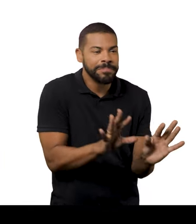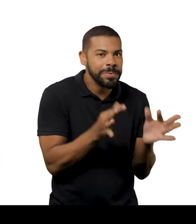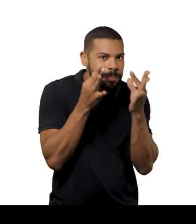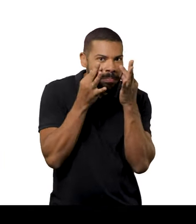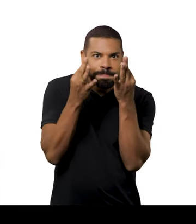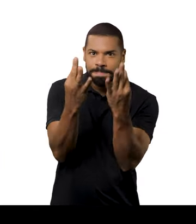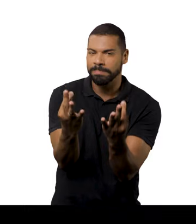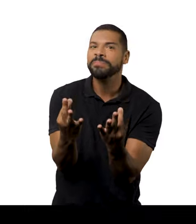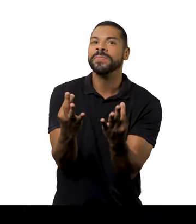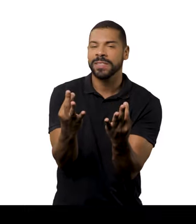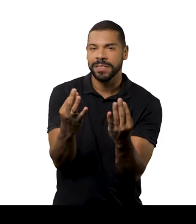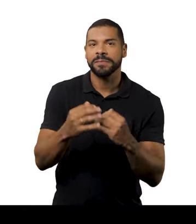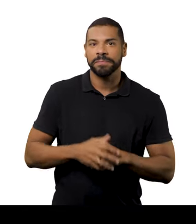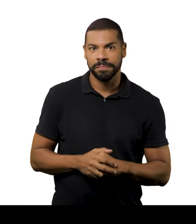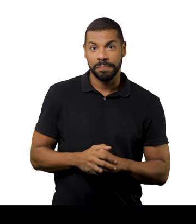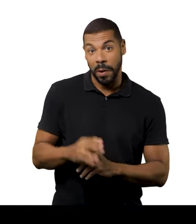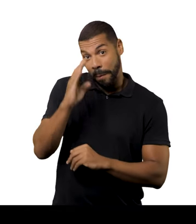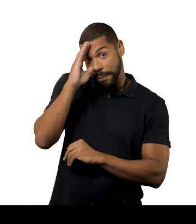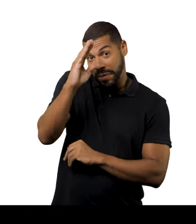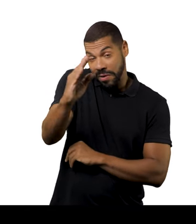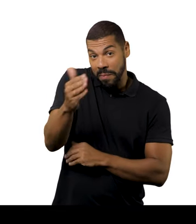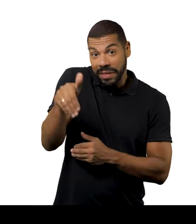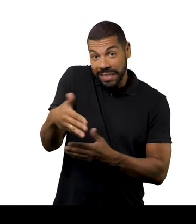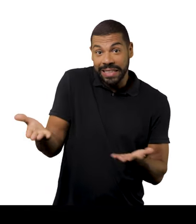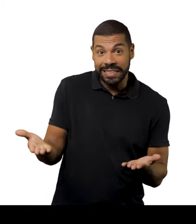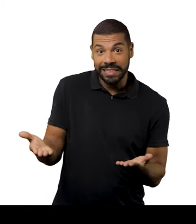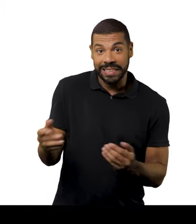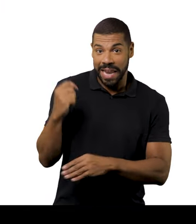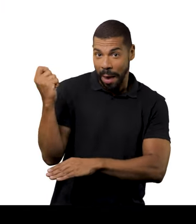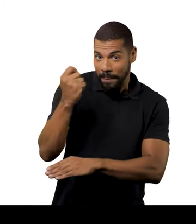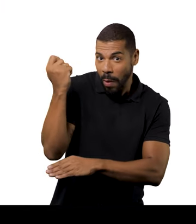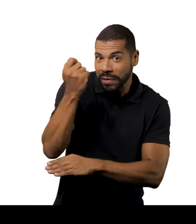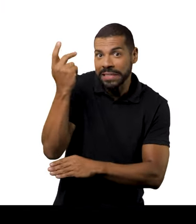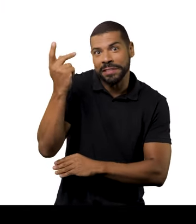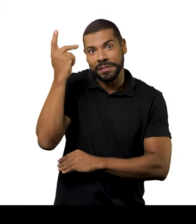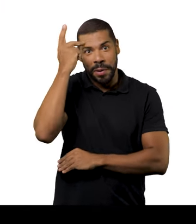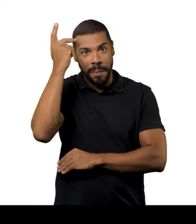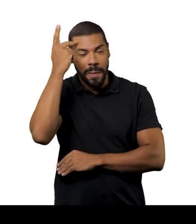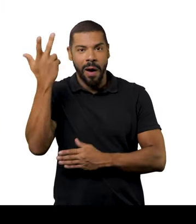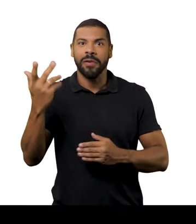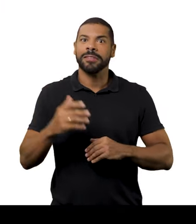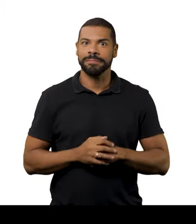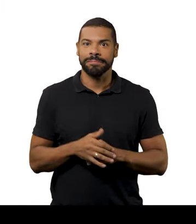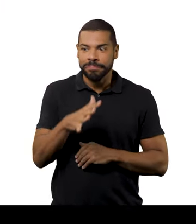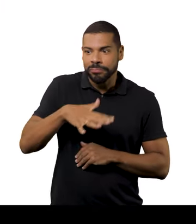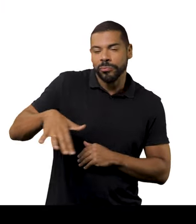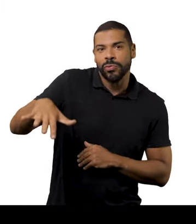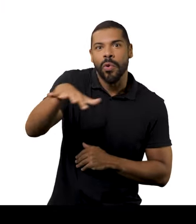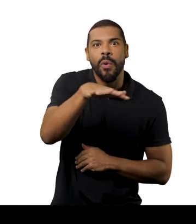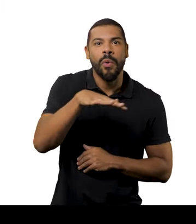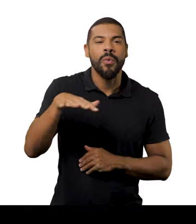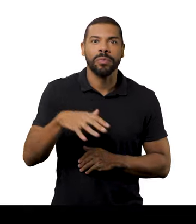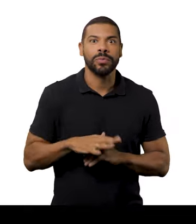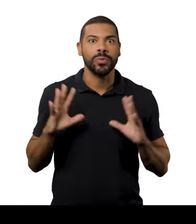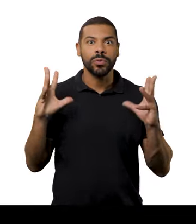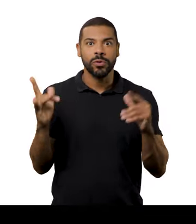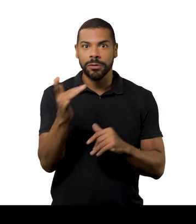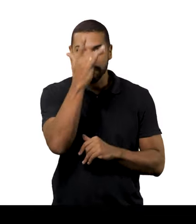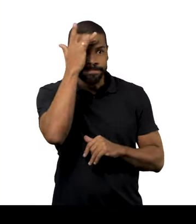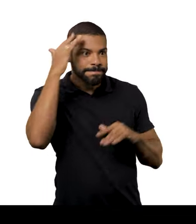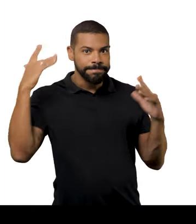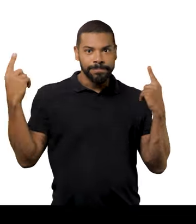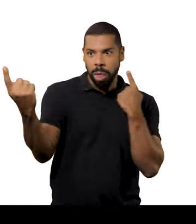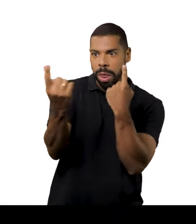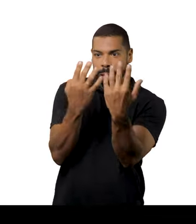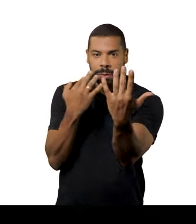museu é vivo e ele é atento a tudo que acontece. Principalmente aqui, na Paulista, aqui onde a gente